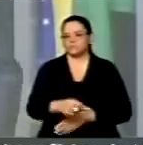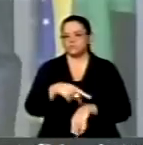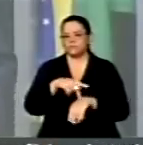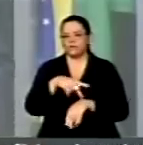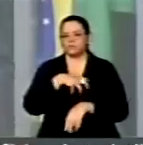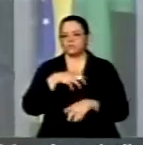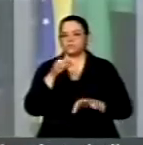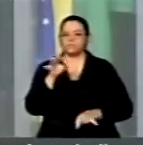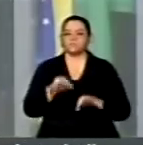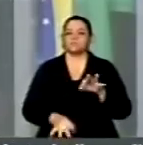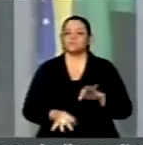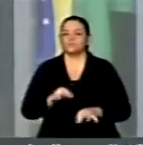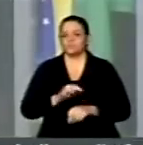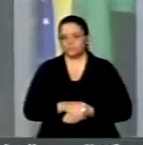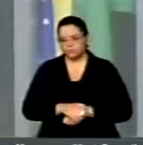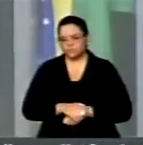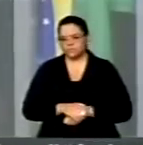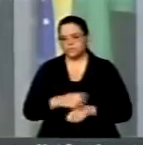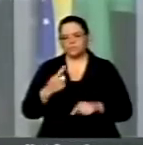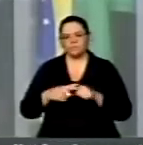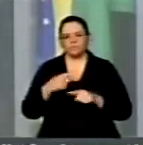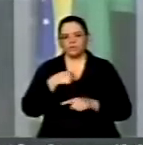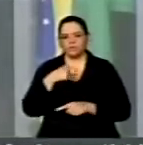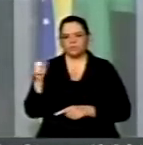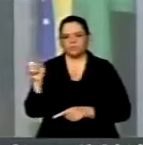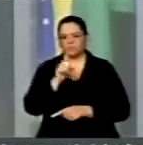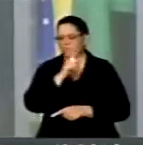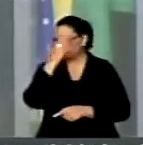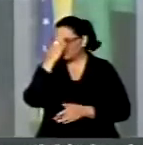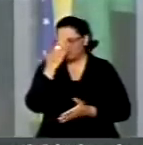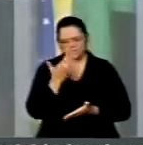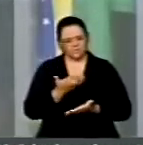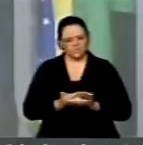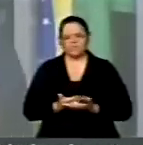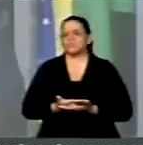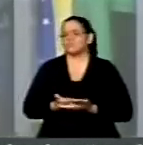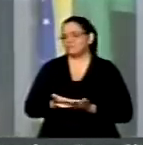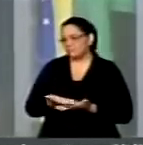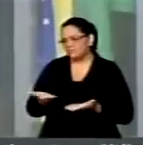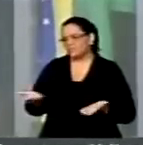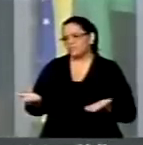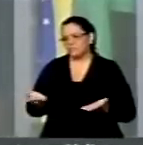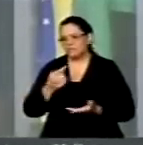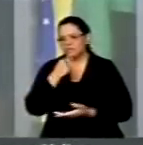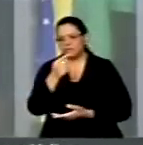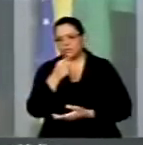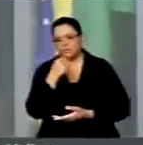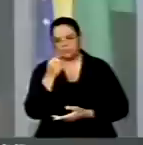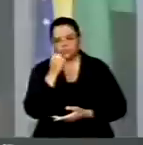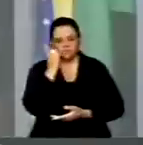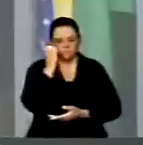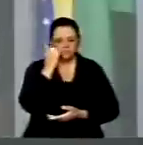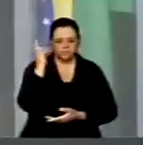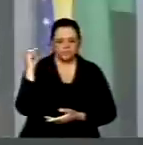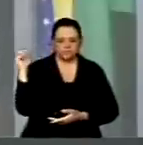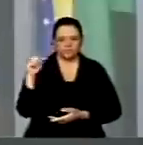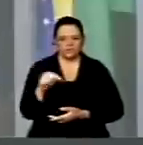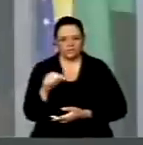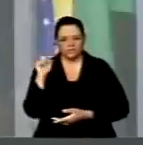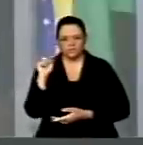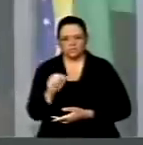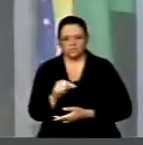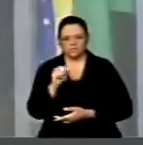justiça? Porque eu não acredito, eu não acredito, presidente, que nenhum dos parlamentares aqui